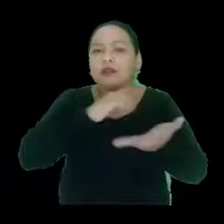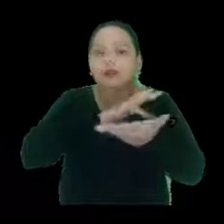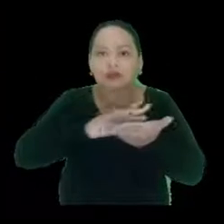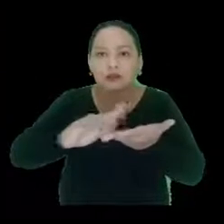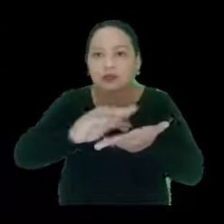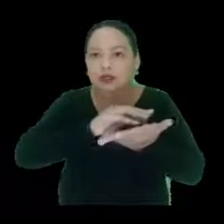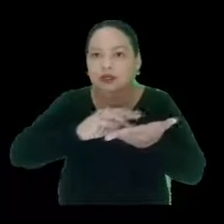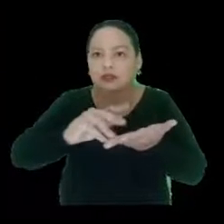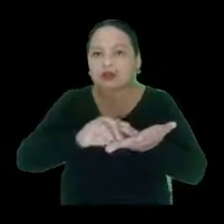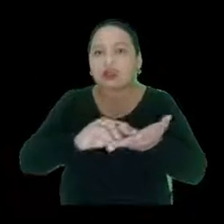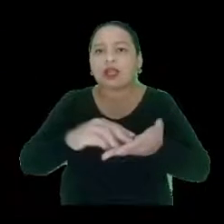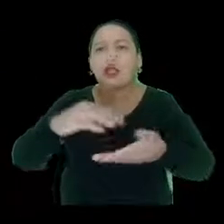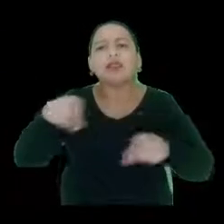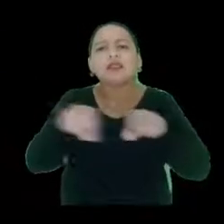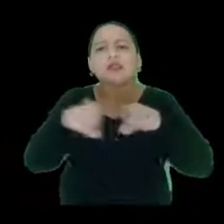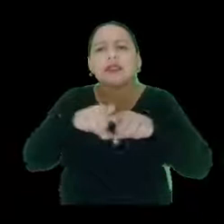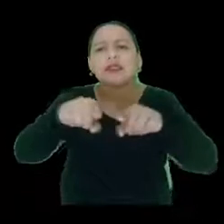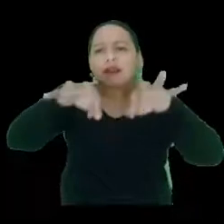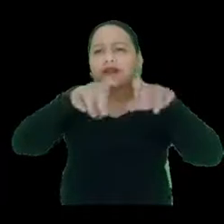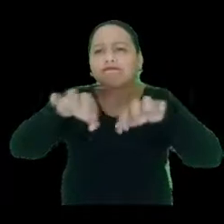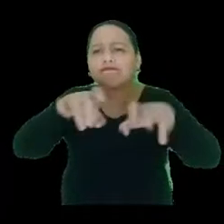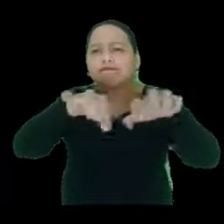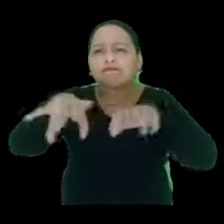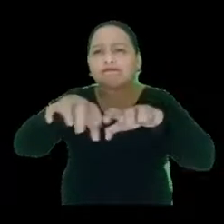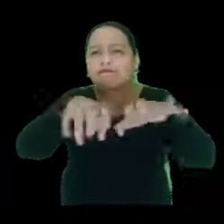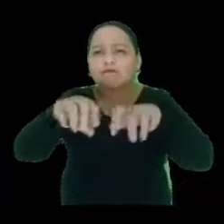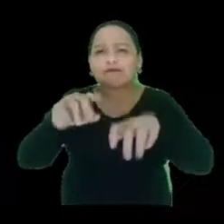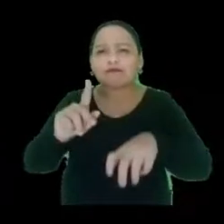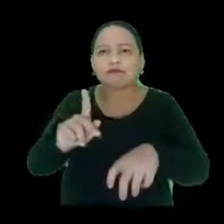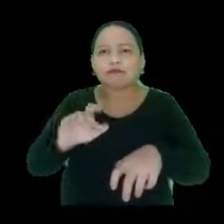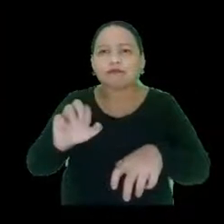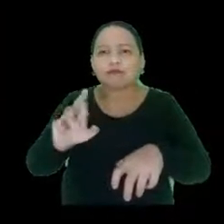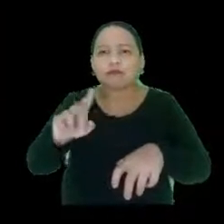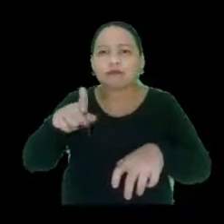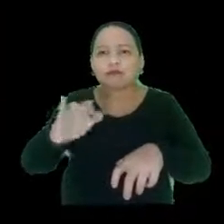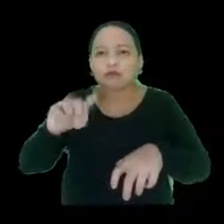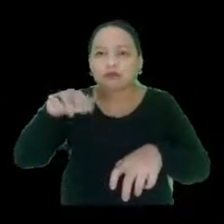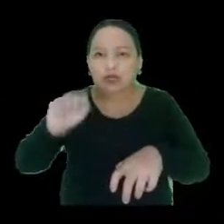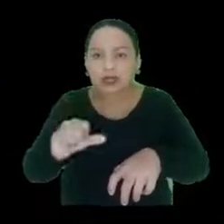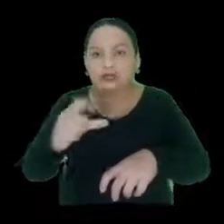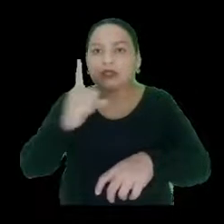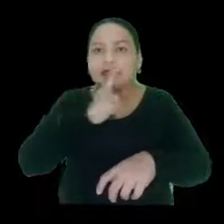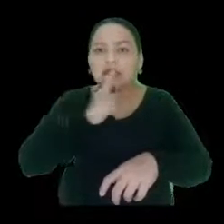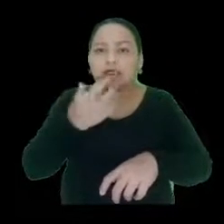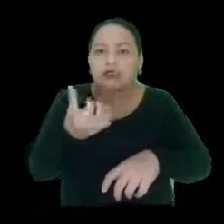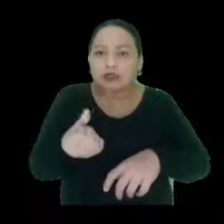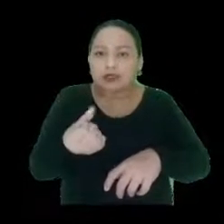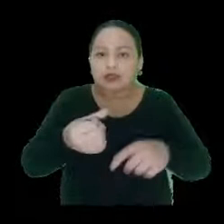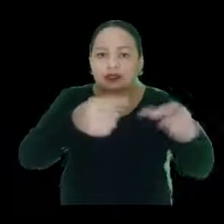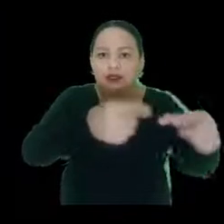tátil, então, a gente representa a máquina Perkins, né? A gente sabe que a máquina Perkins, ela tem seis